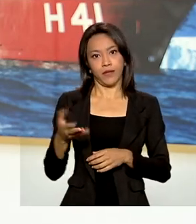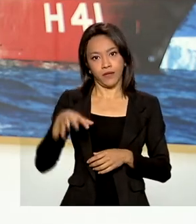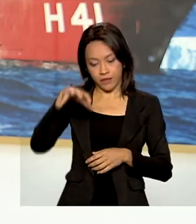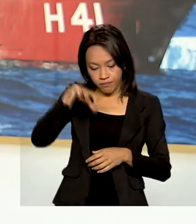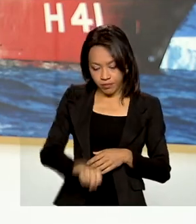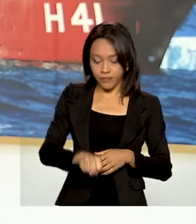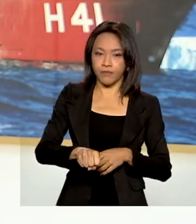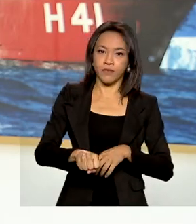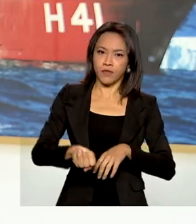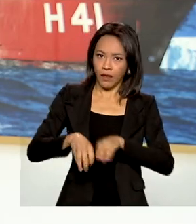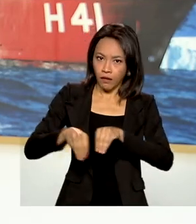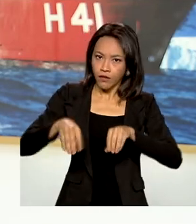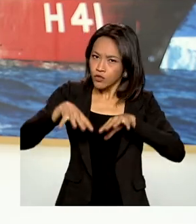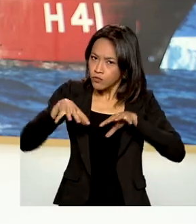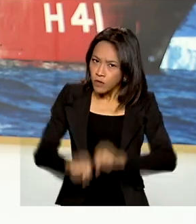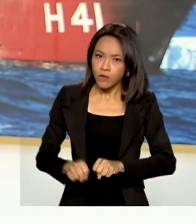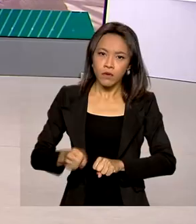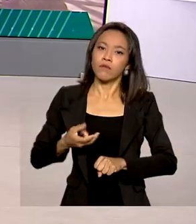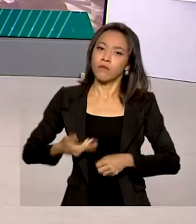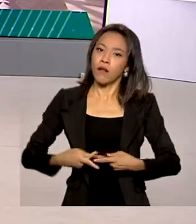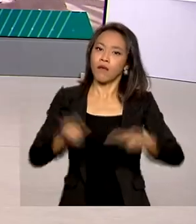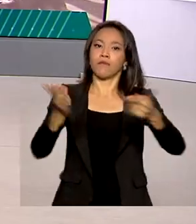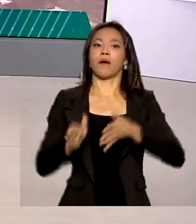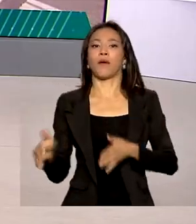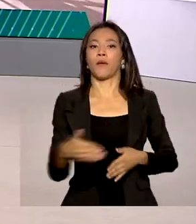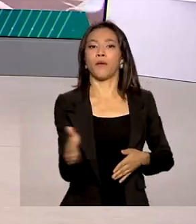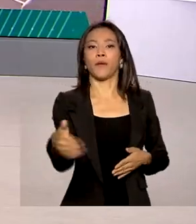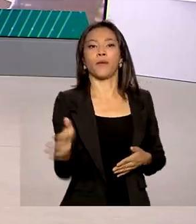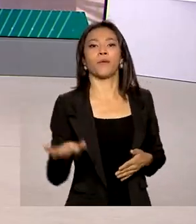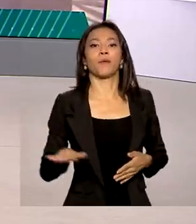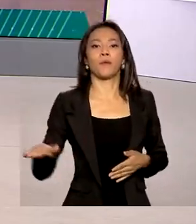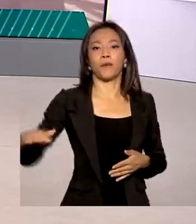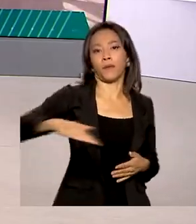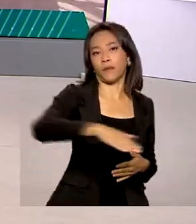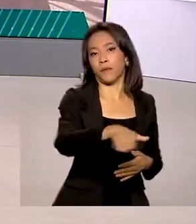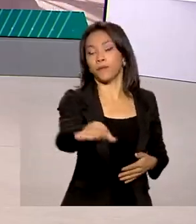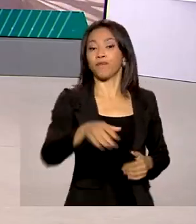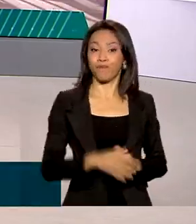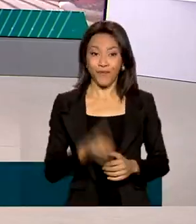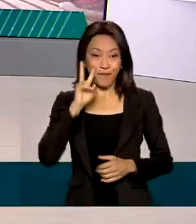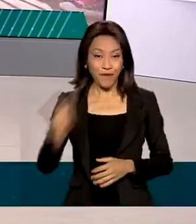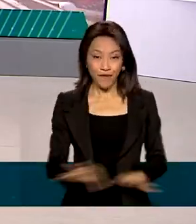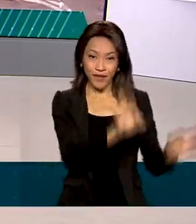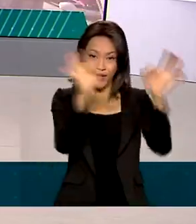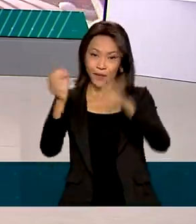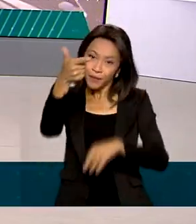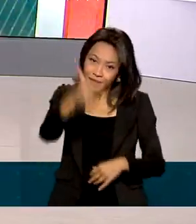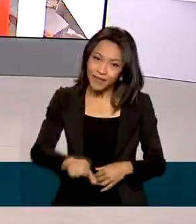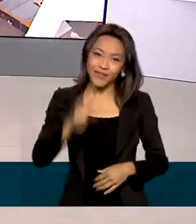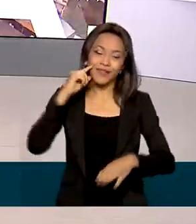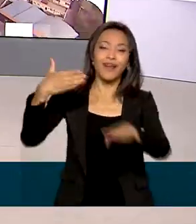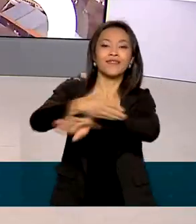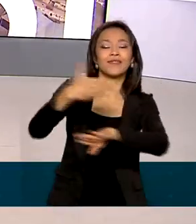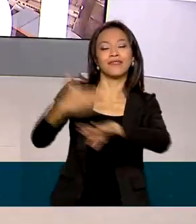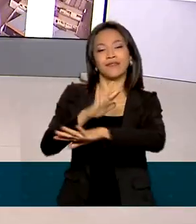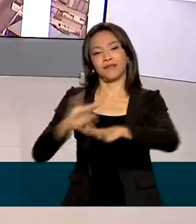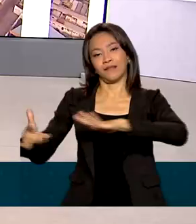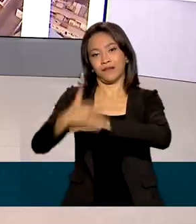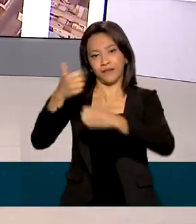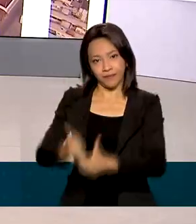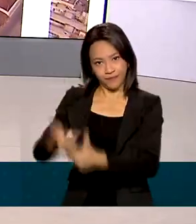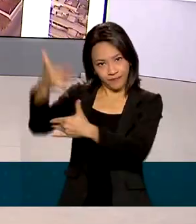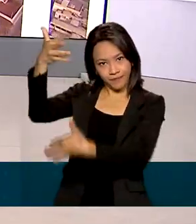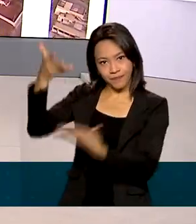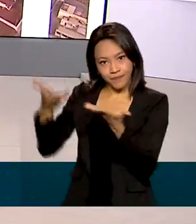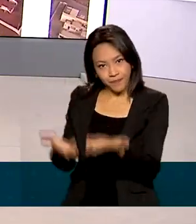que está na Baía do Almirantado, na Antártica. Para rever as reportagens de hoje, acesse as redes sociais da TV